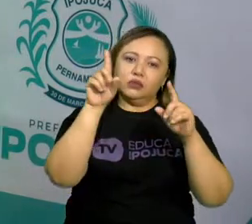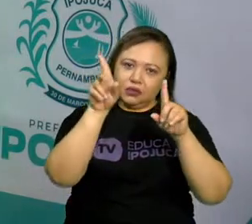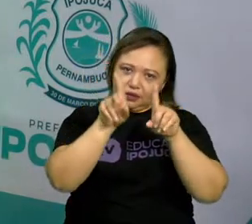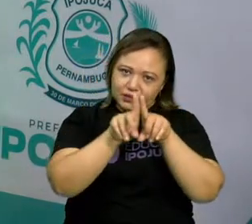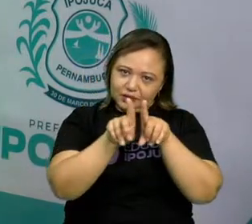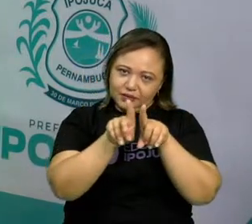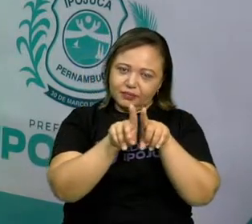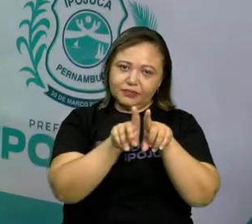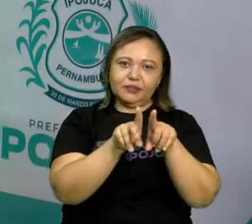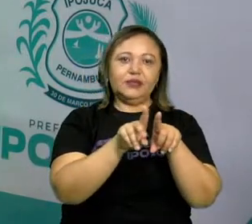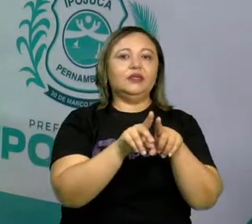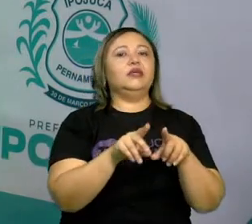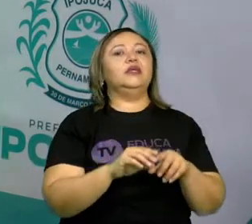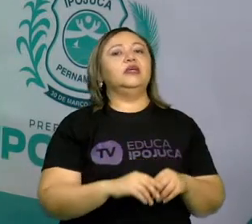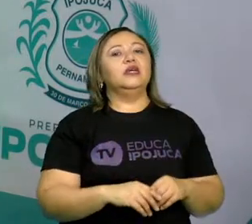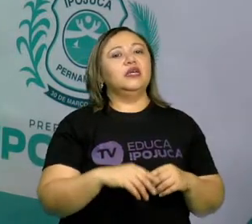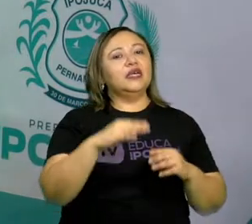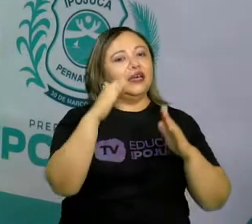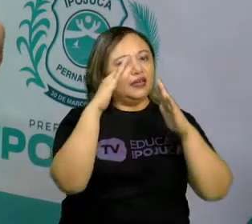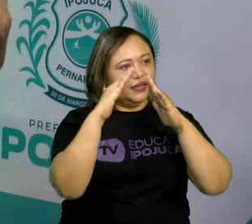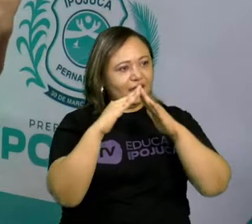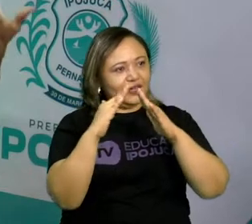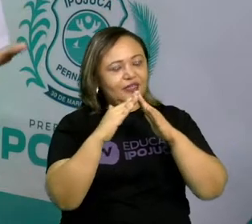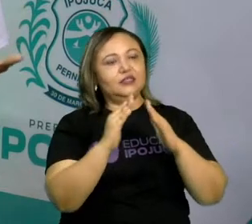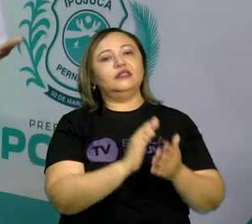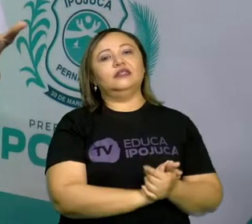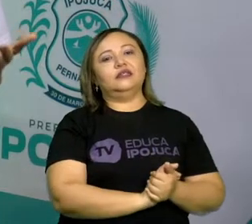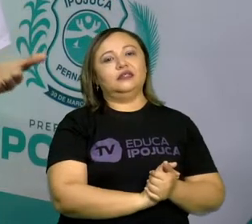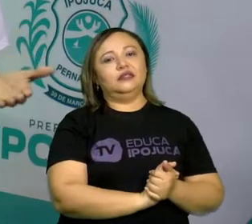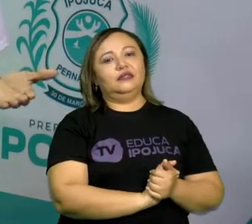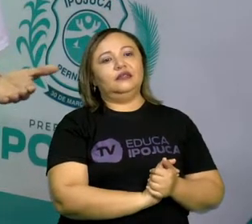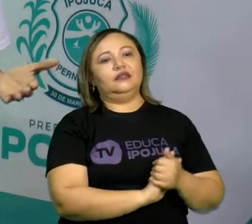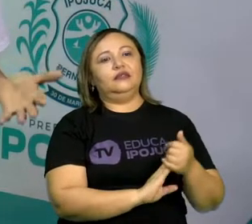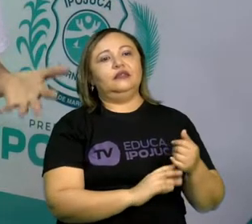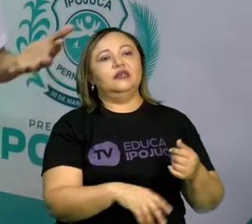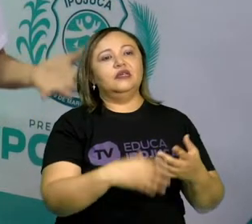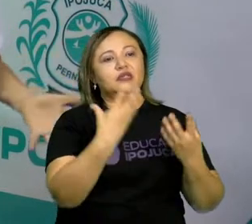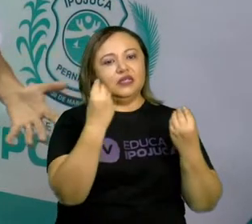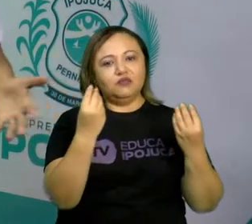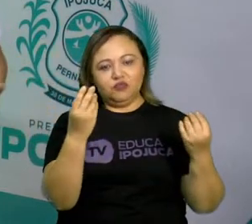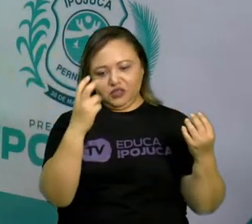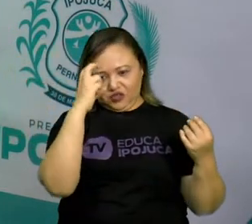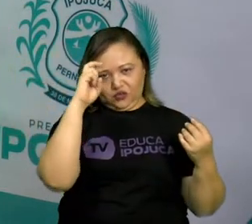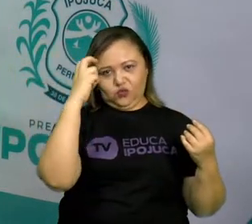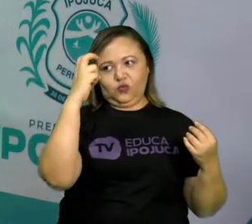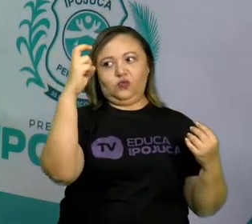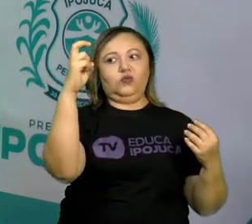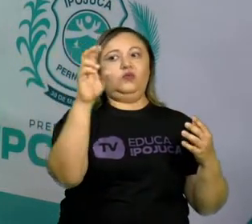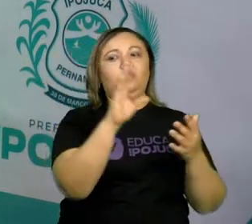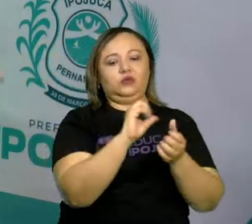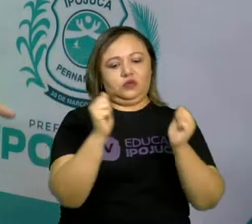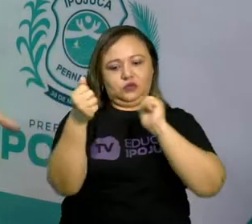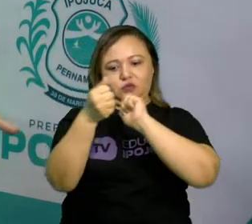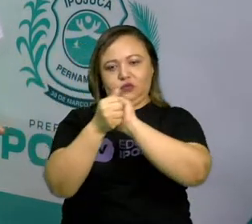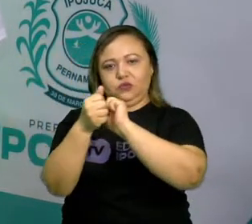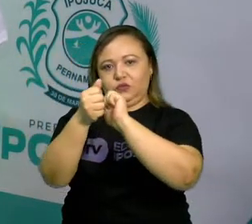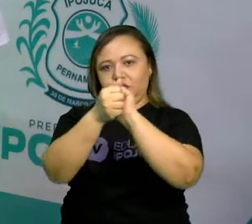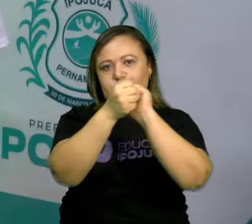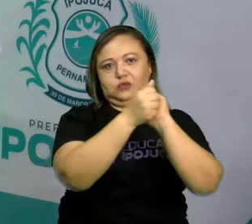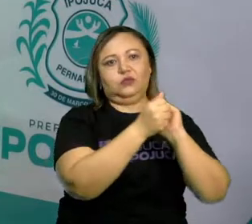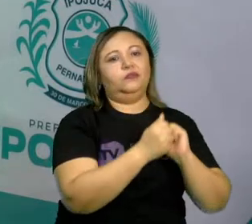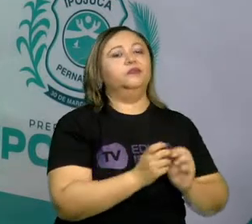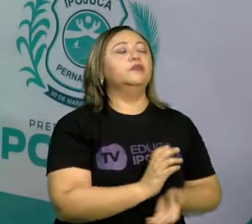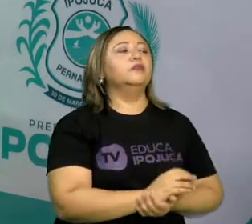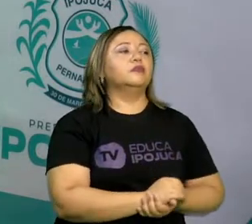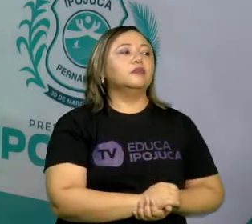quando é cultural, então, são muitas culturas juntas, é destinada à exposição, tá